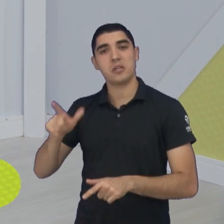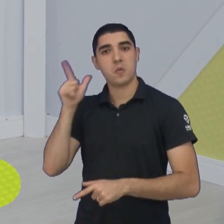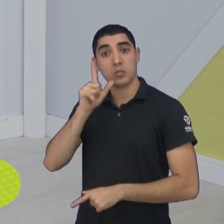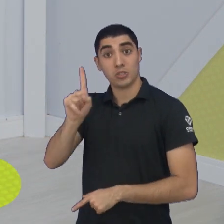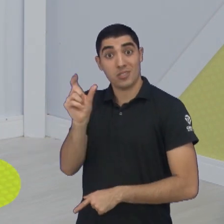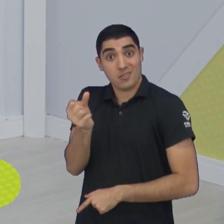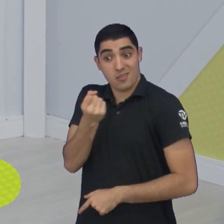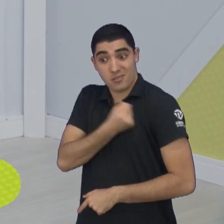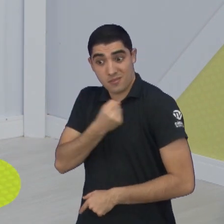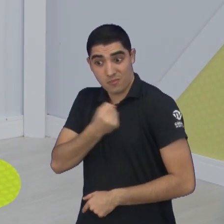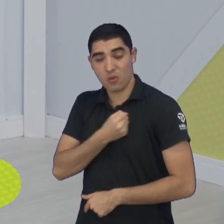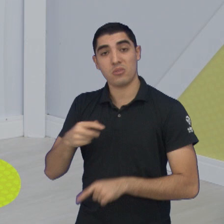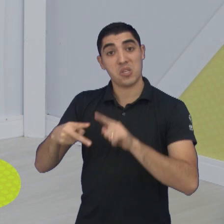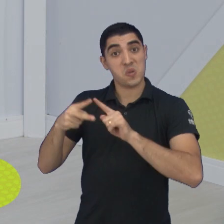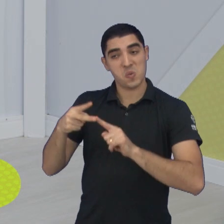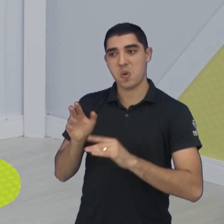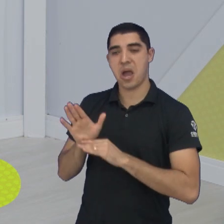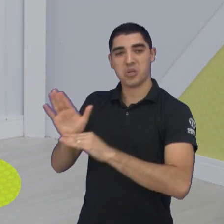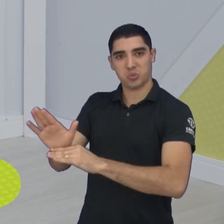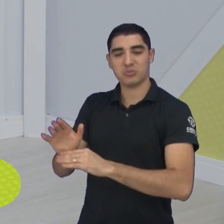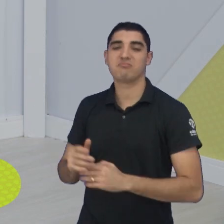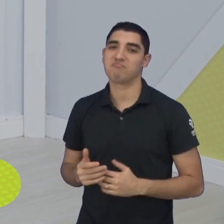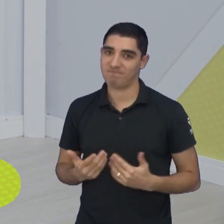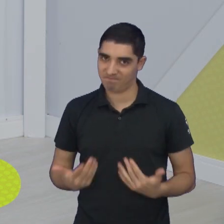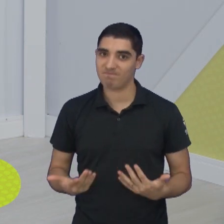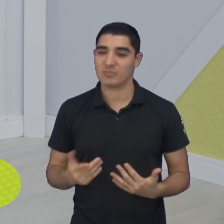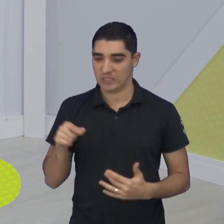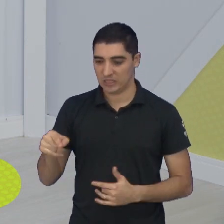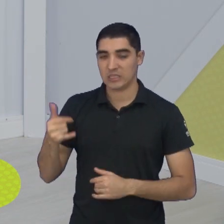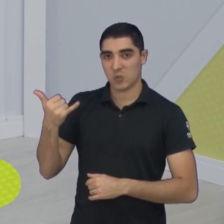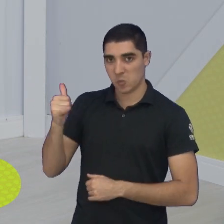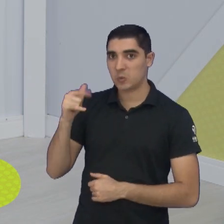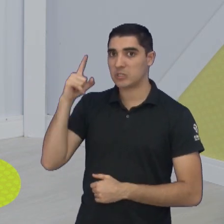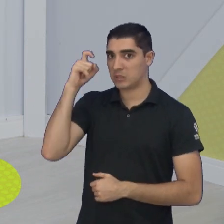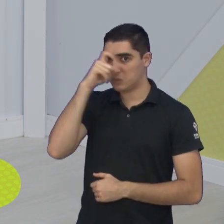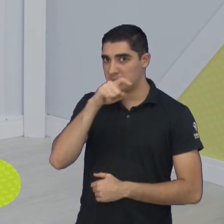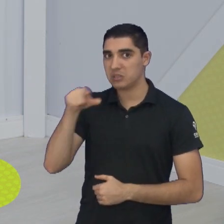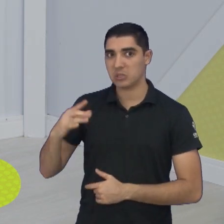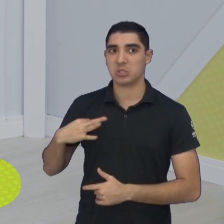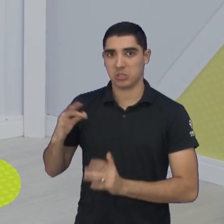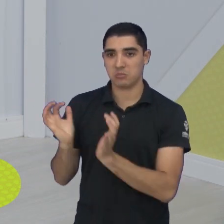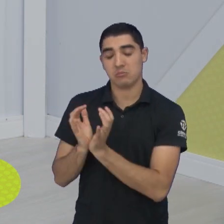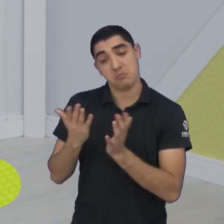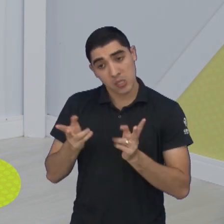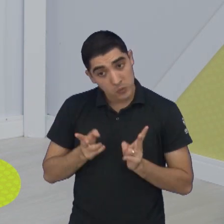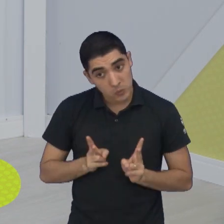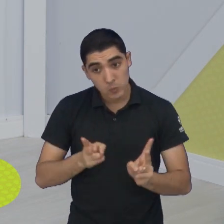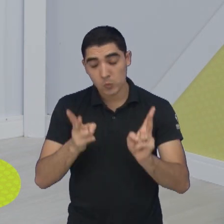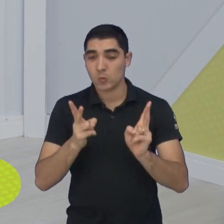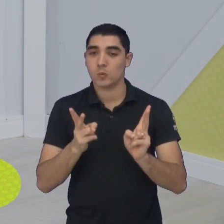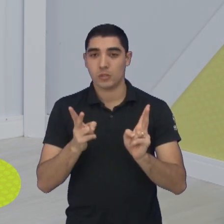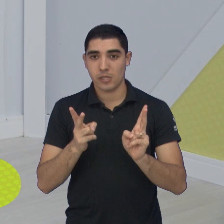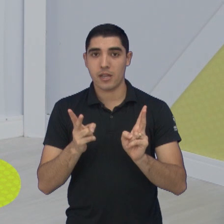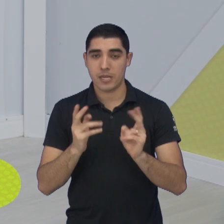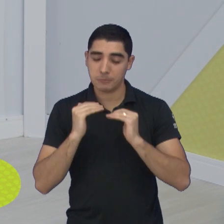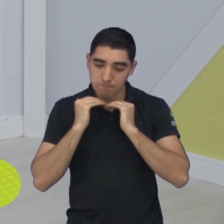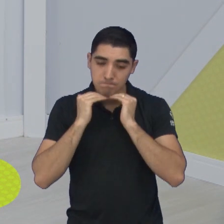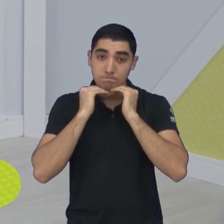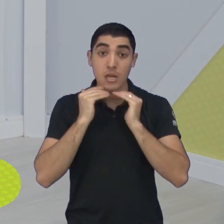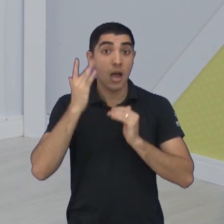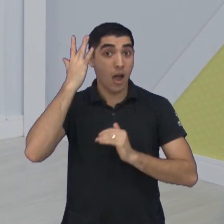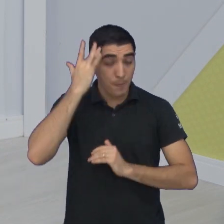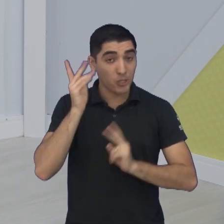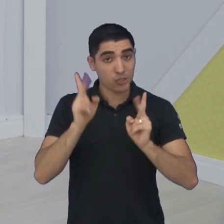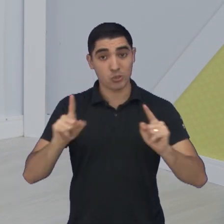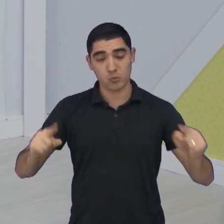duas assistências. Realmente uma parada indigesta essa equipe do Ituano. Mas, pau no gato. Vamos para frente, que tem jogo já